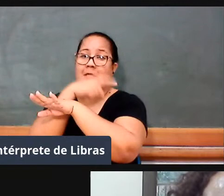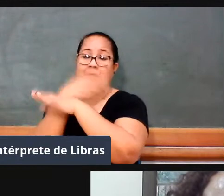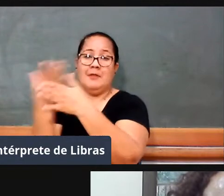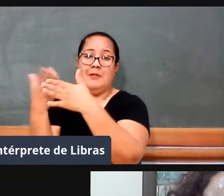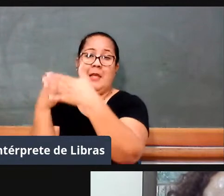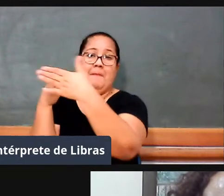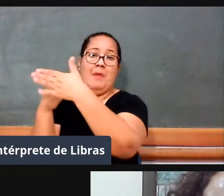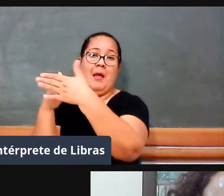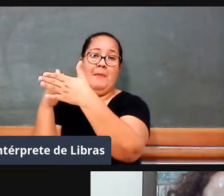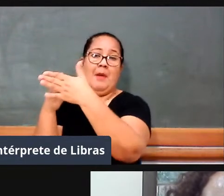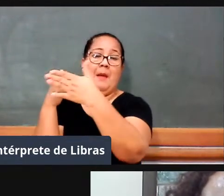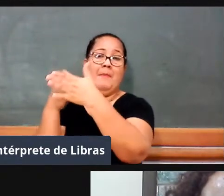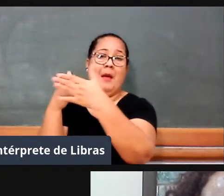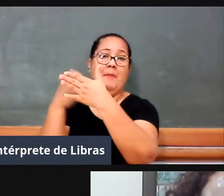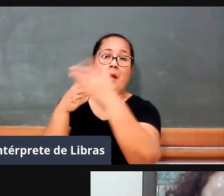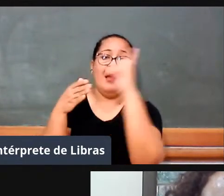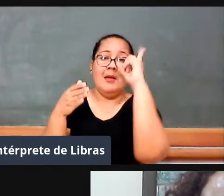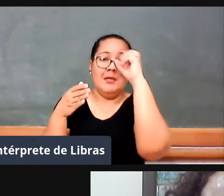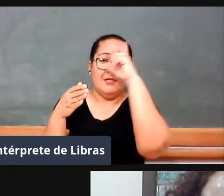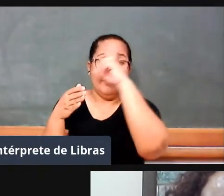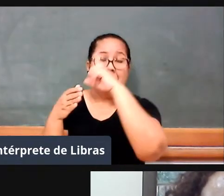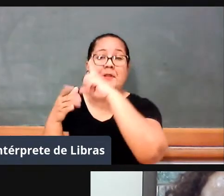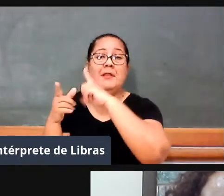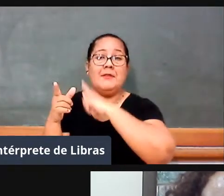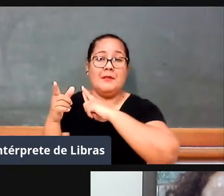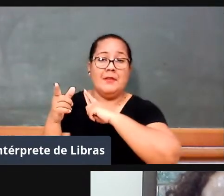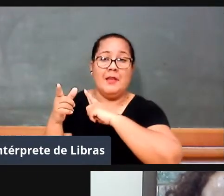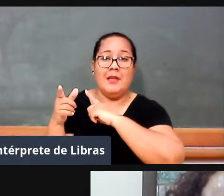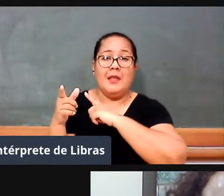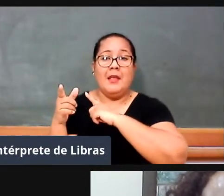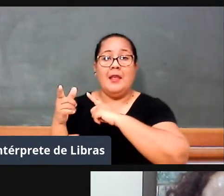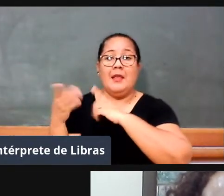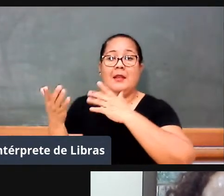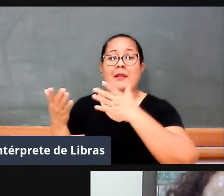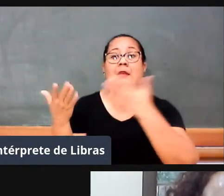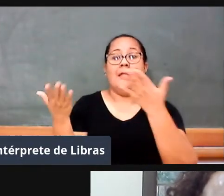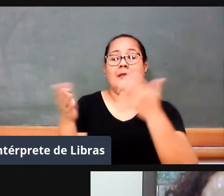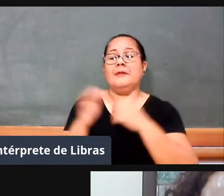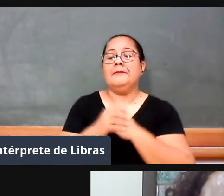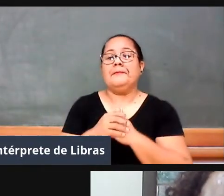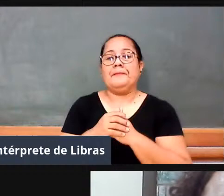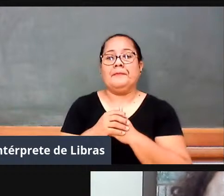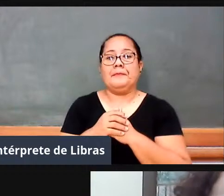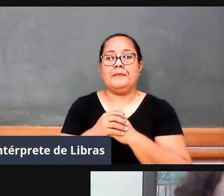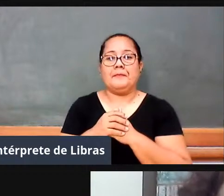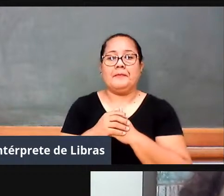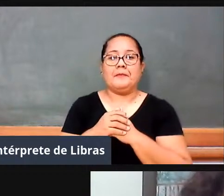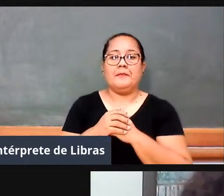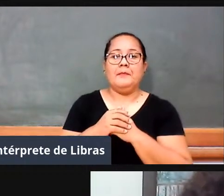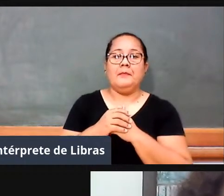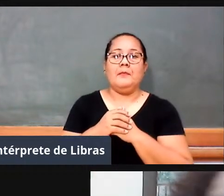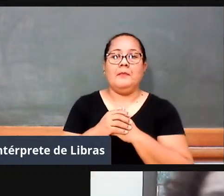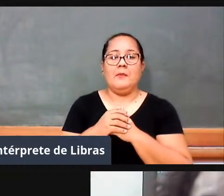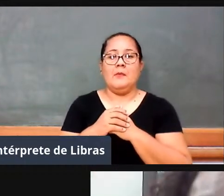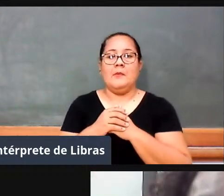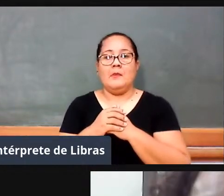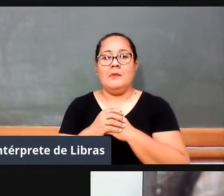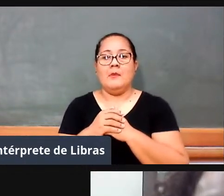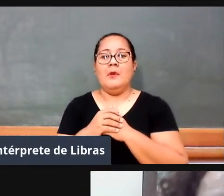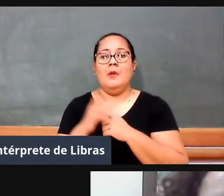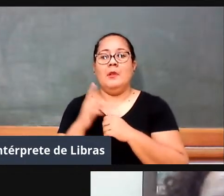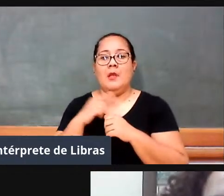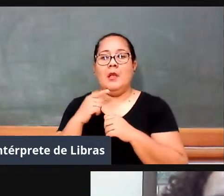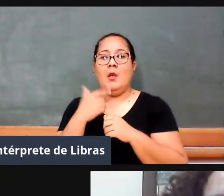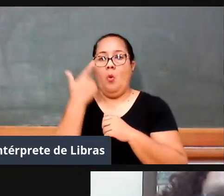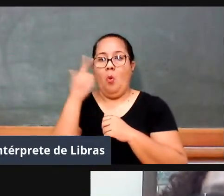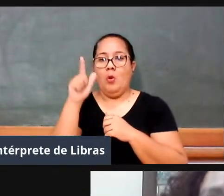impossibilitam que mais e mais professores participem das discussões curriculares, né. Professor, as duas perguntas